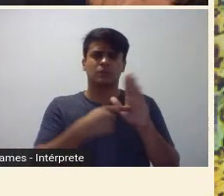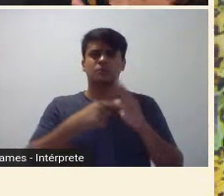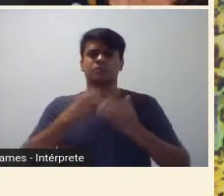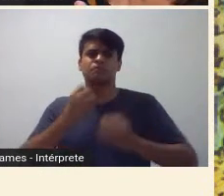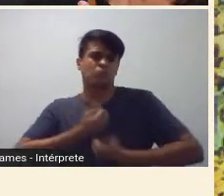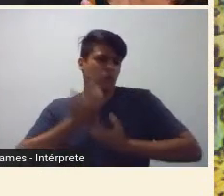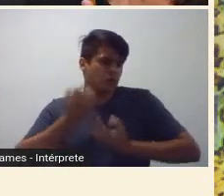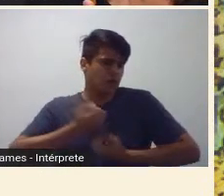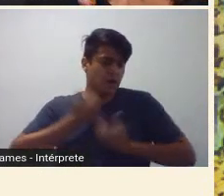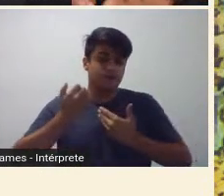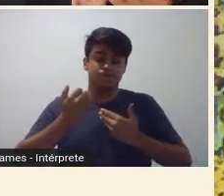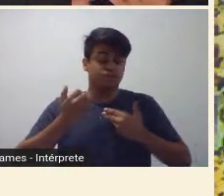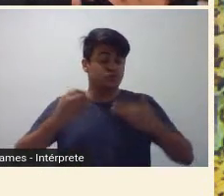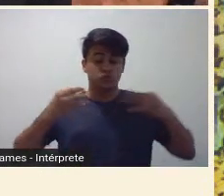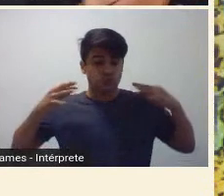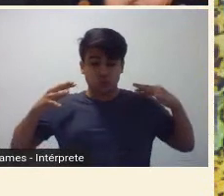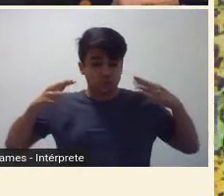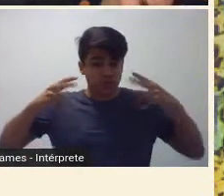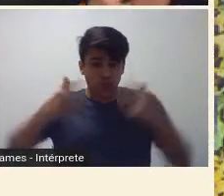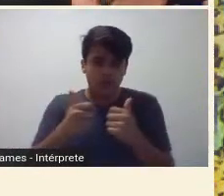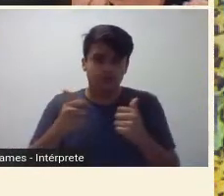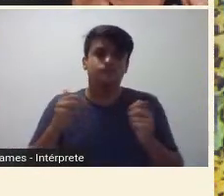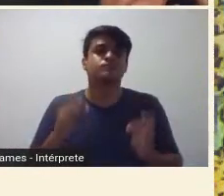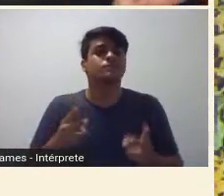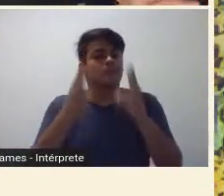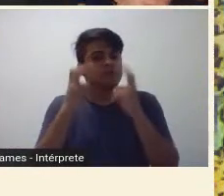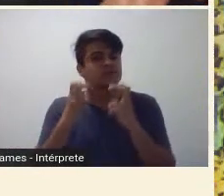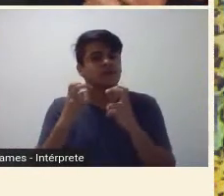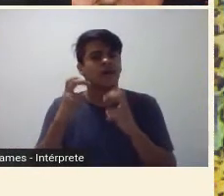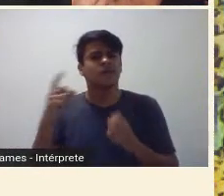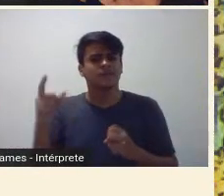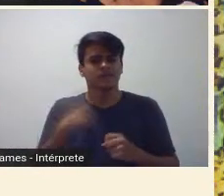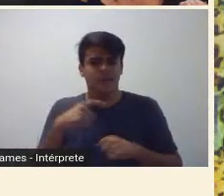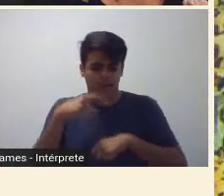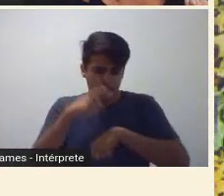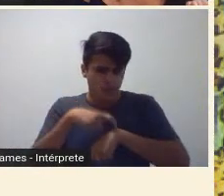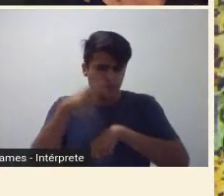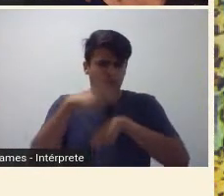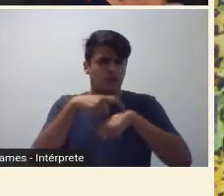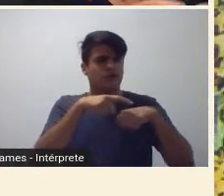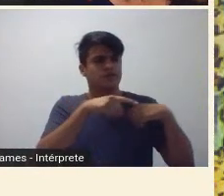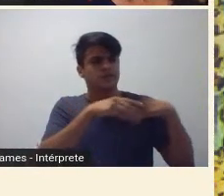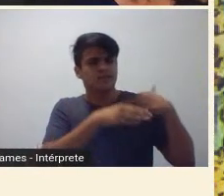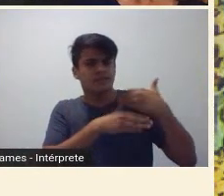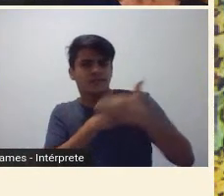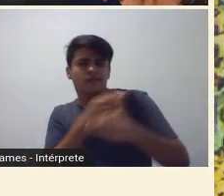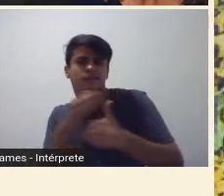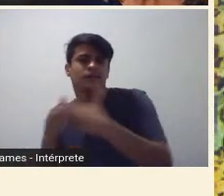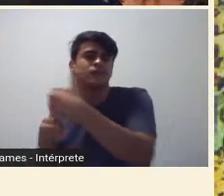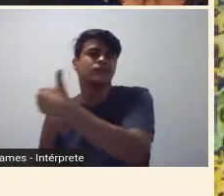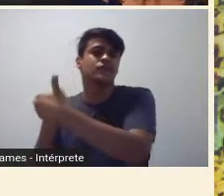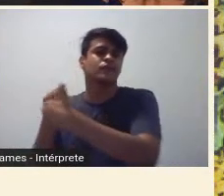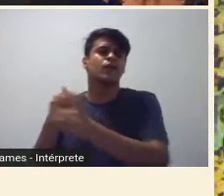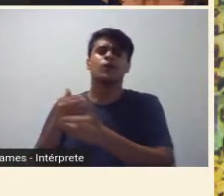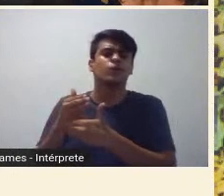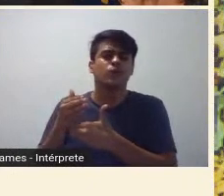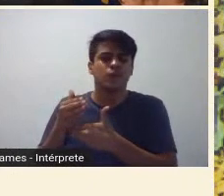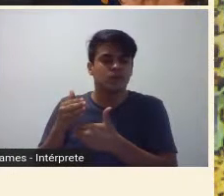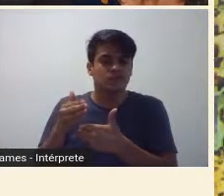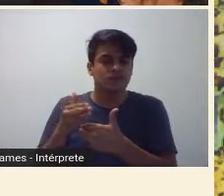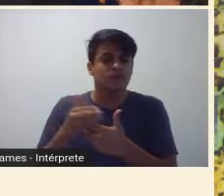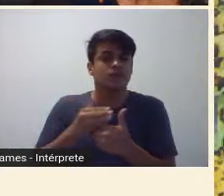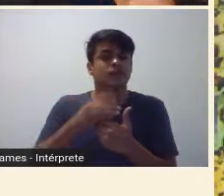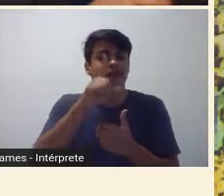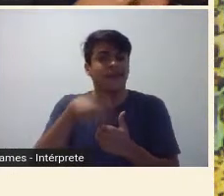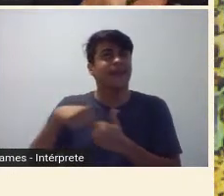todos eles, a gente nota essa transição ou essa confluência entre as